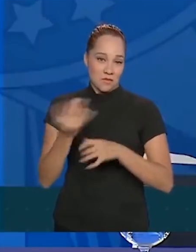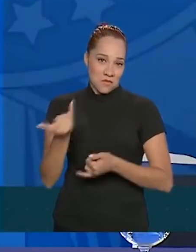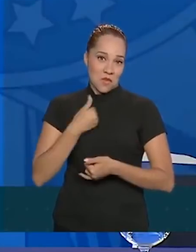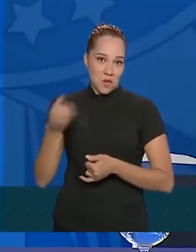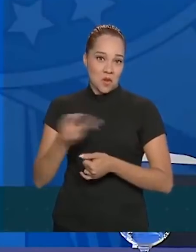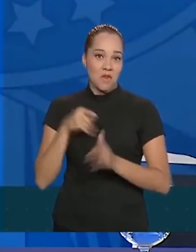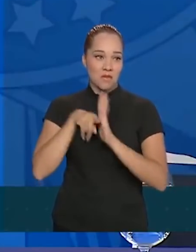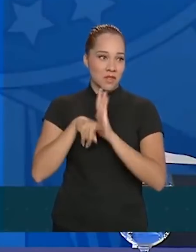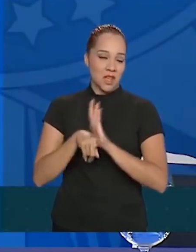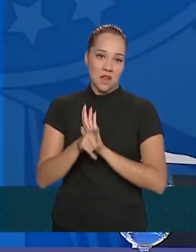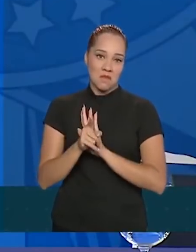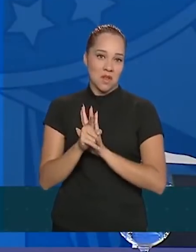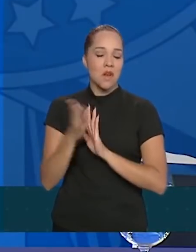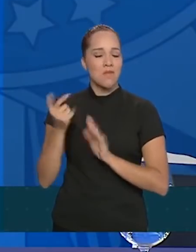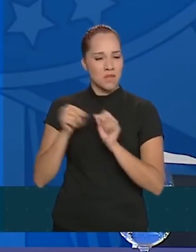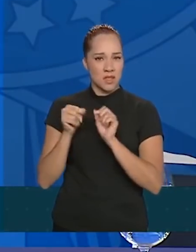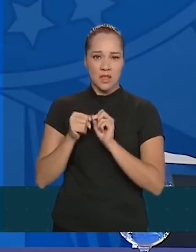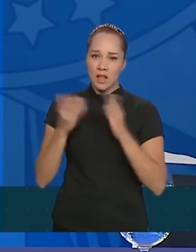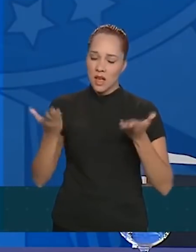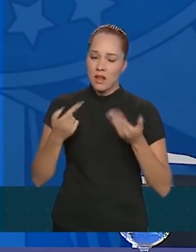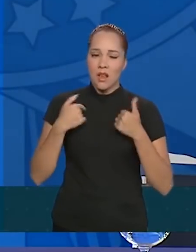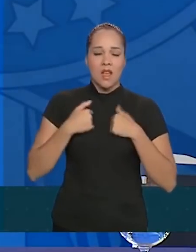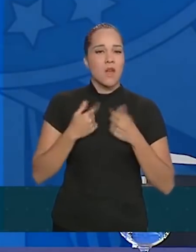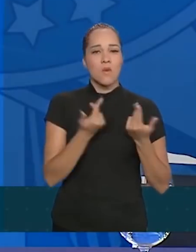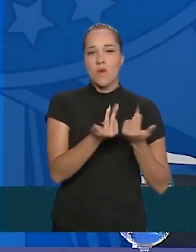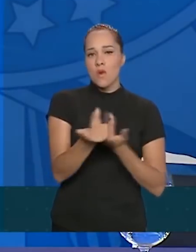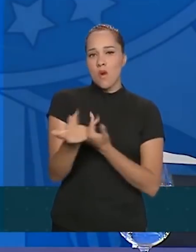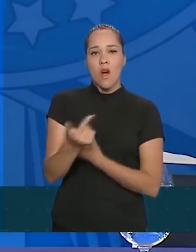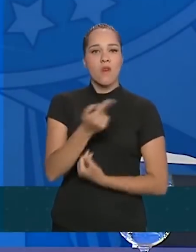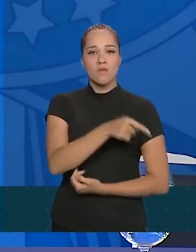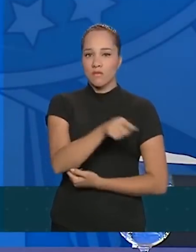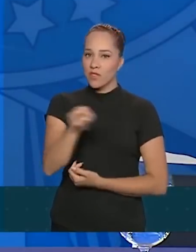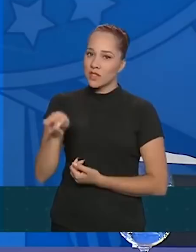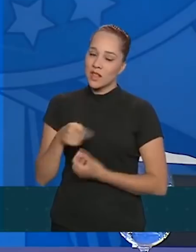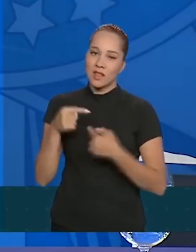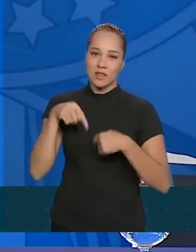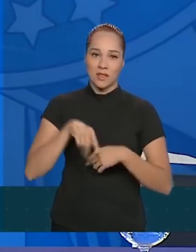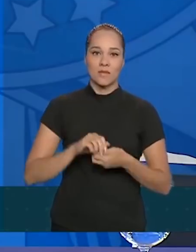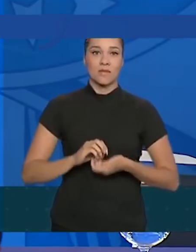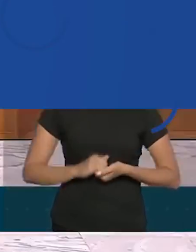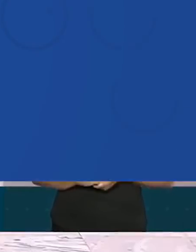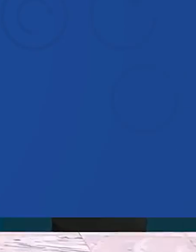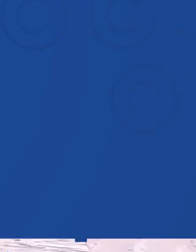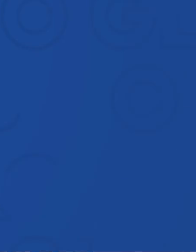novo exame, faria. Caso contrário, me comportaria como qualquer um de vocês aqui presente.